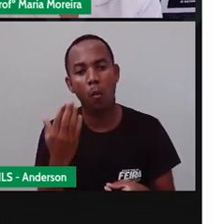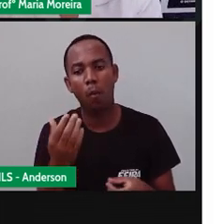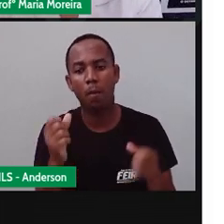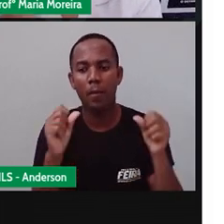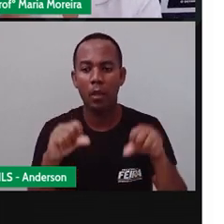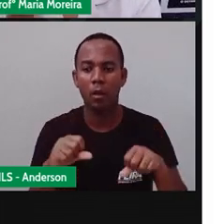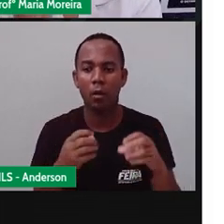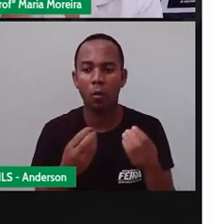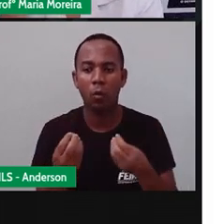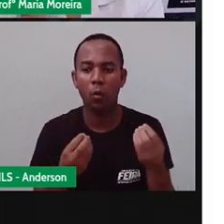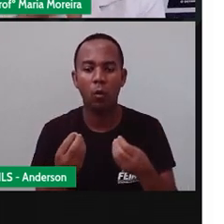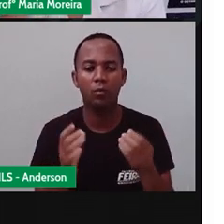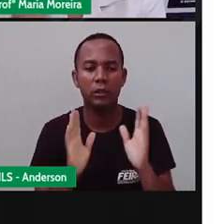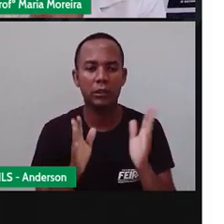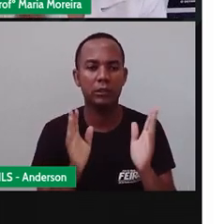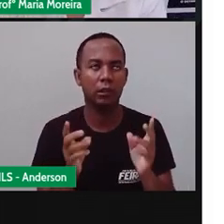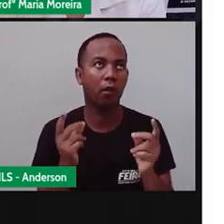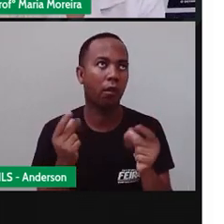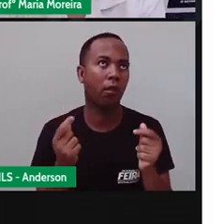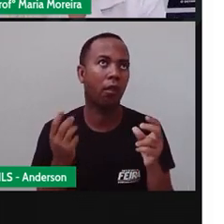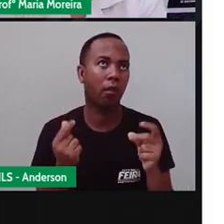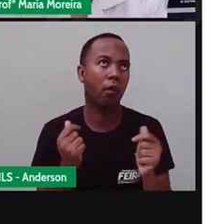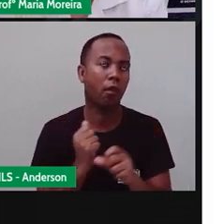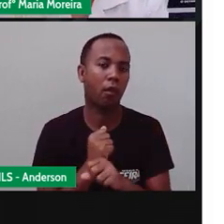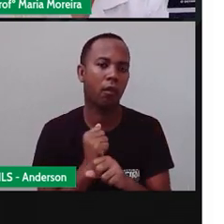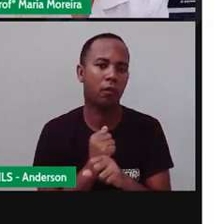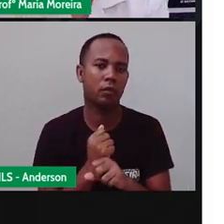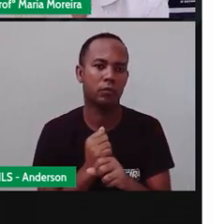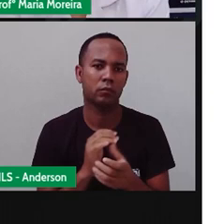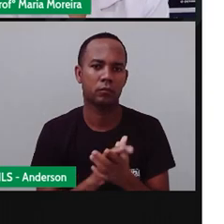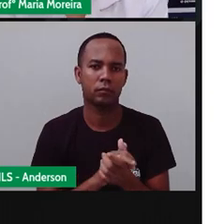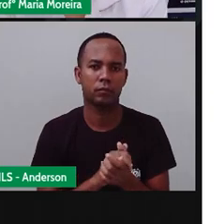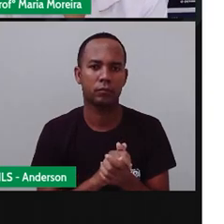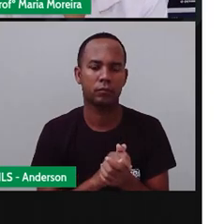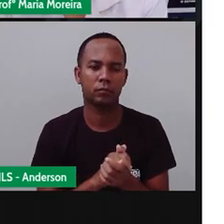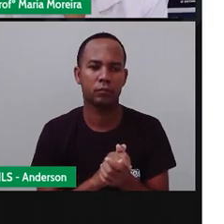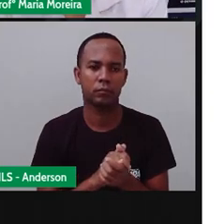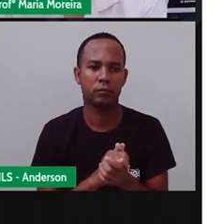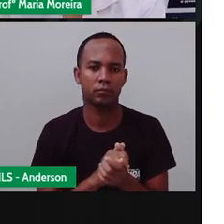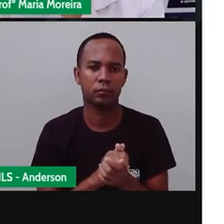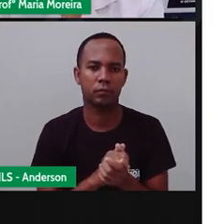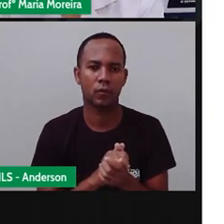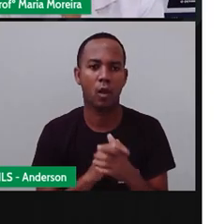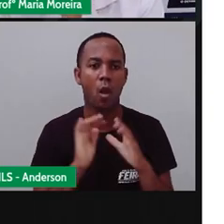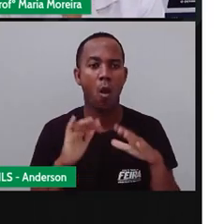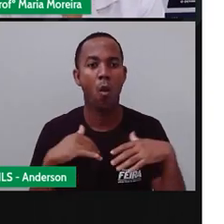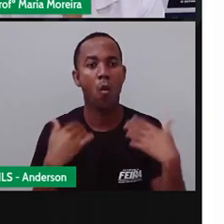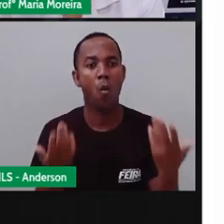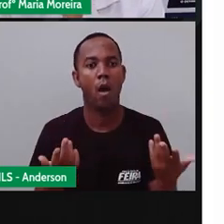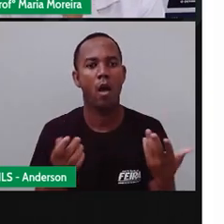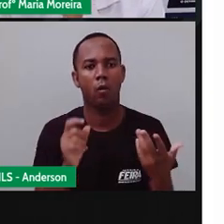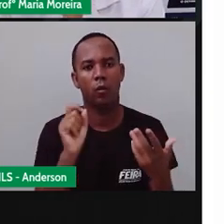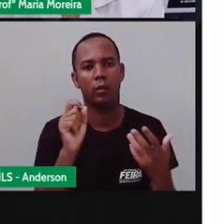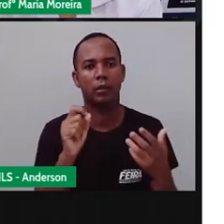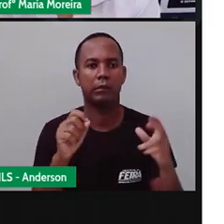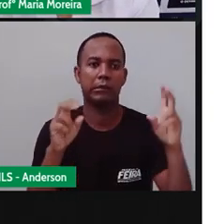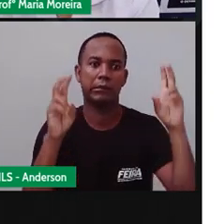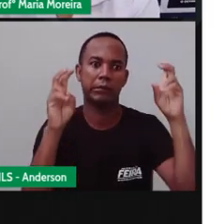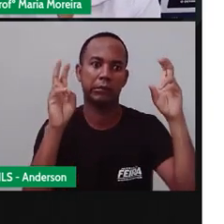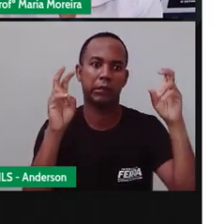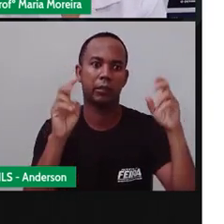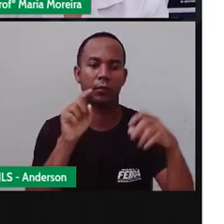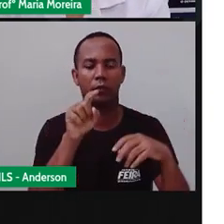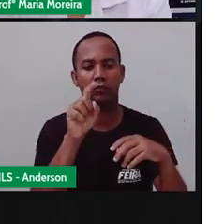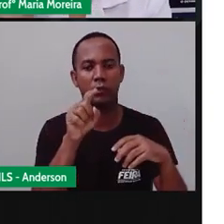tempinho, né? Morra bem antes da gente. E aí, qual foi a mensagem que ele transmitiu para vocês? Será